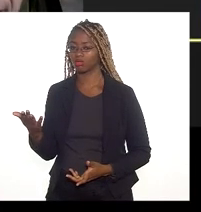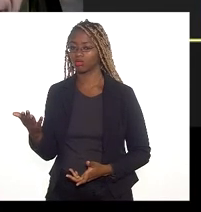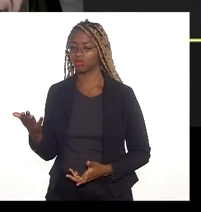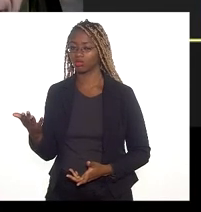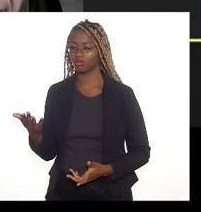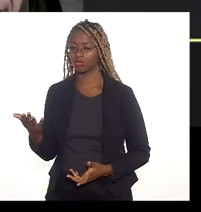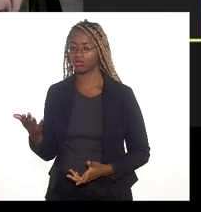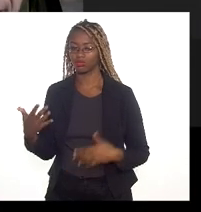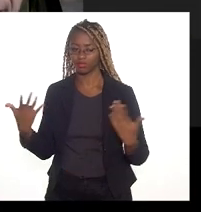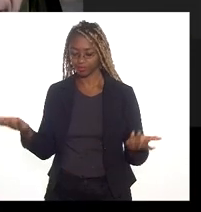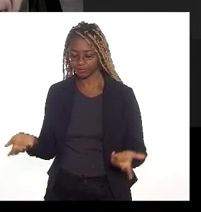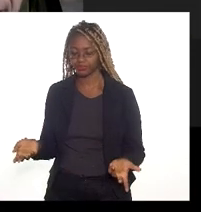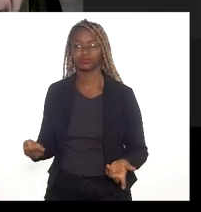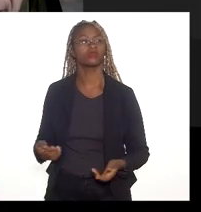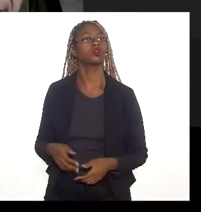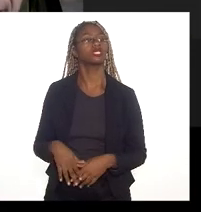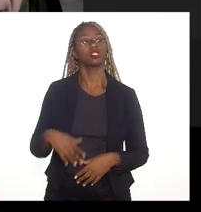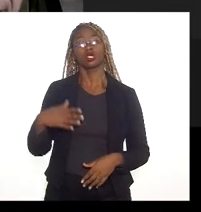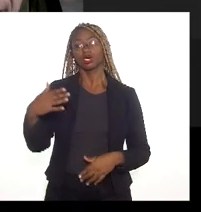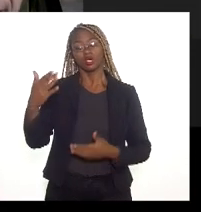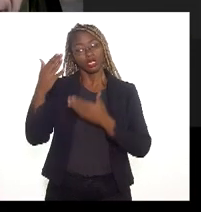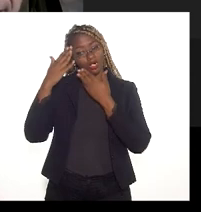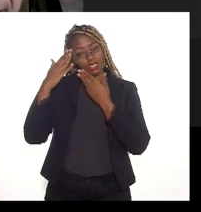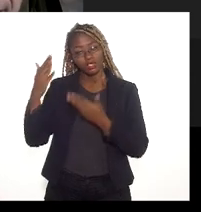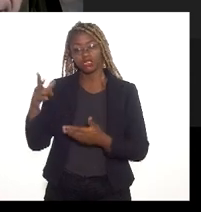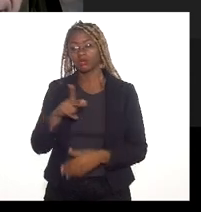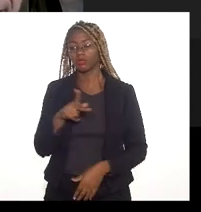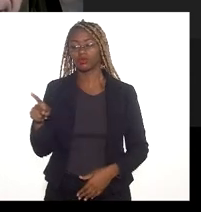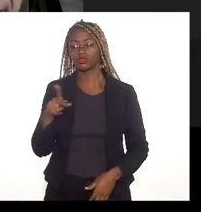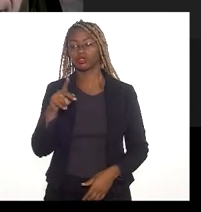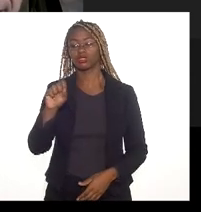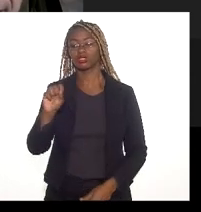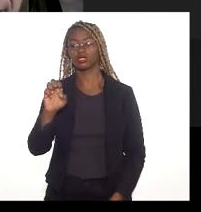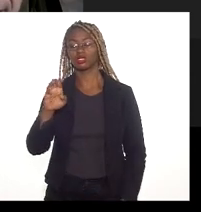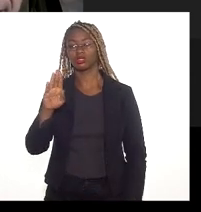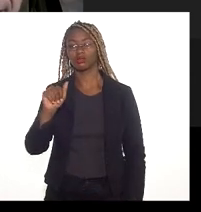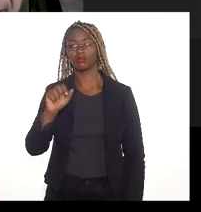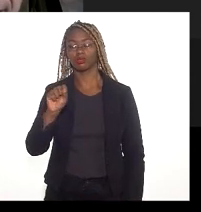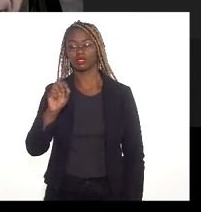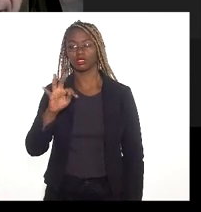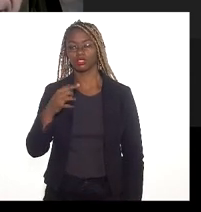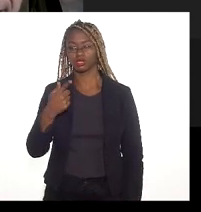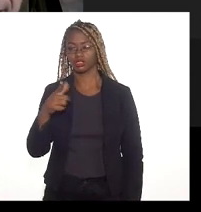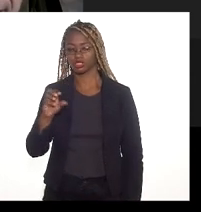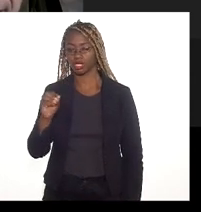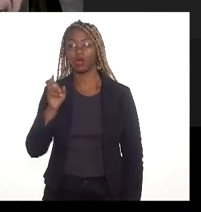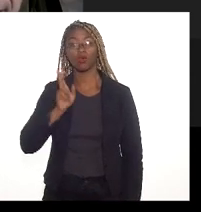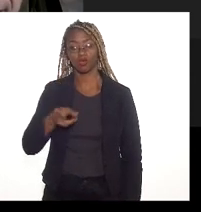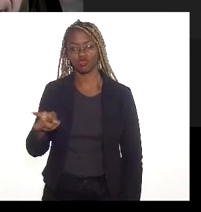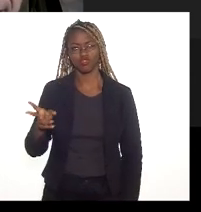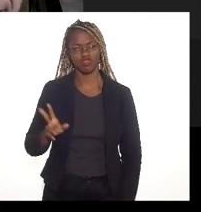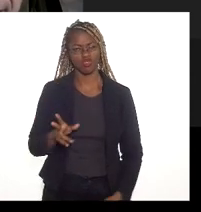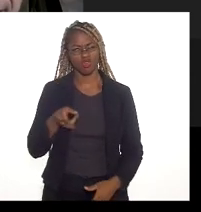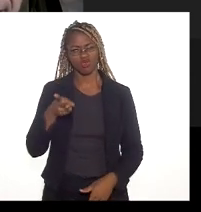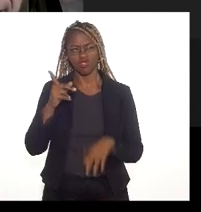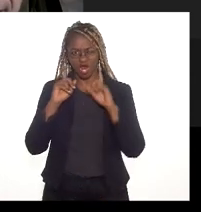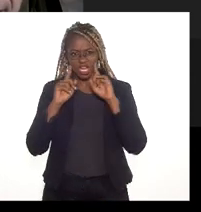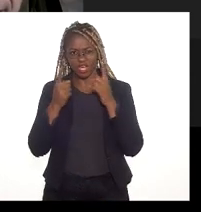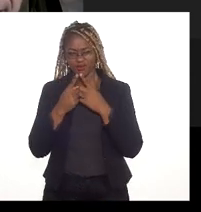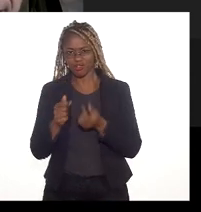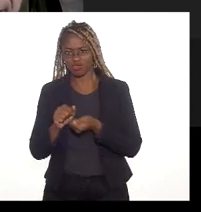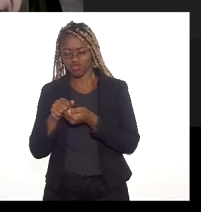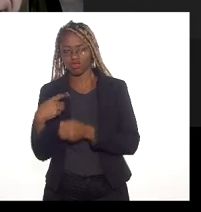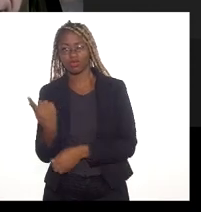Enfim, mas eu quero agradecer ao professor Sebastião Raulino por essa apresentação. Fique conosco, mantenha-se conosco aqui na audiência.